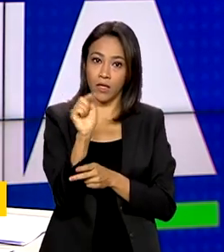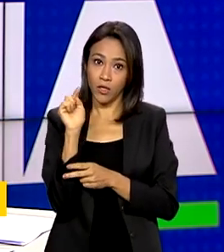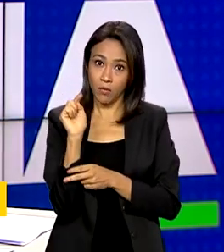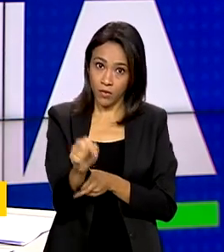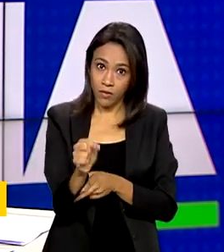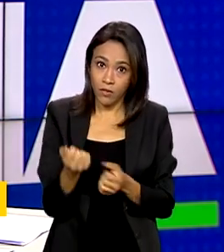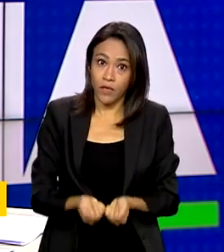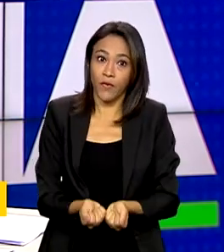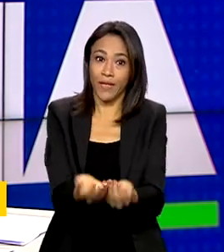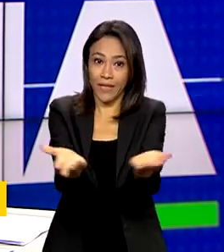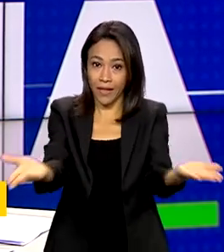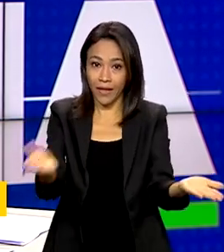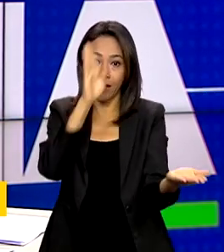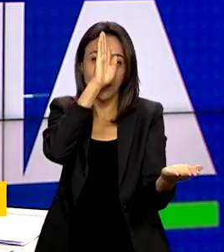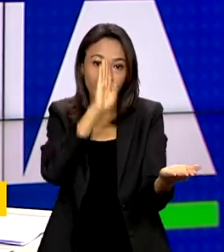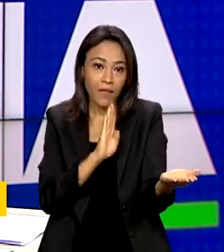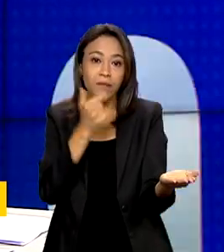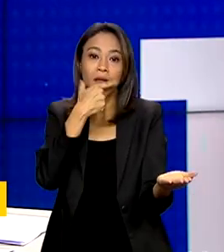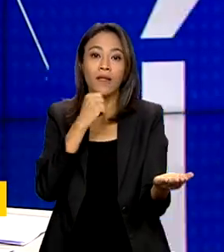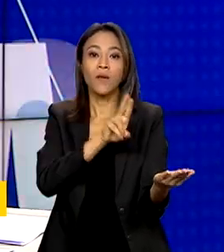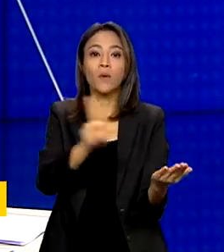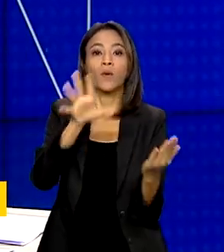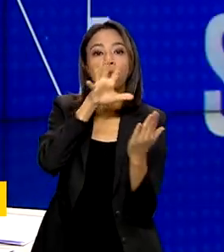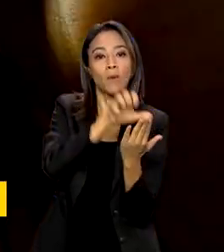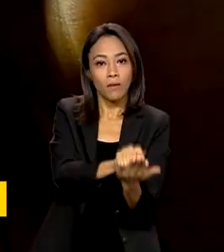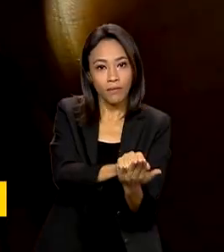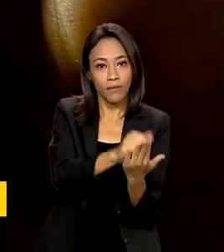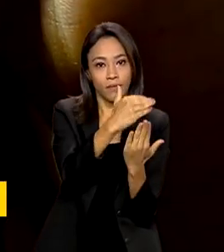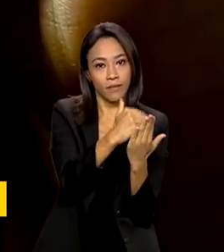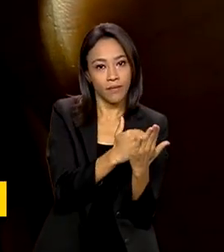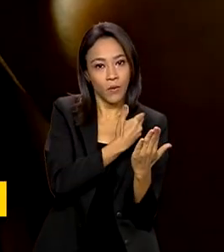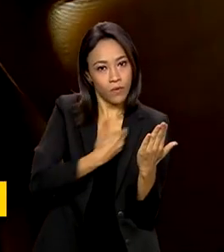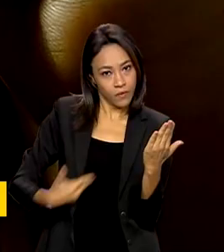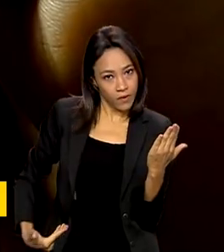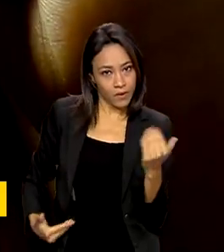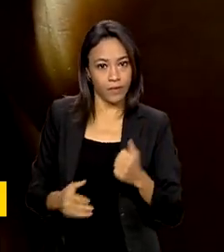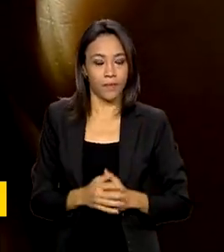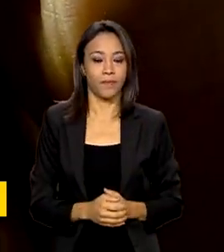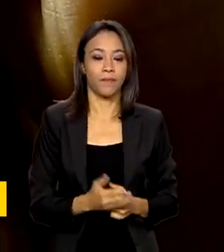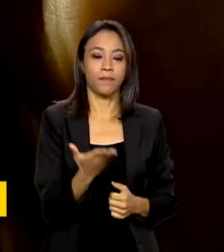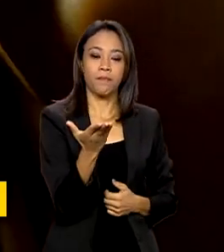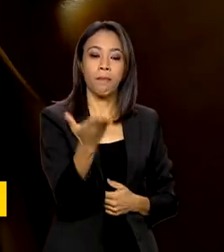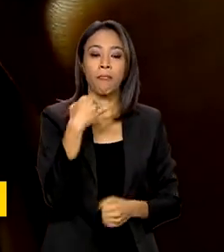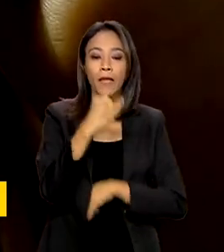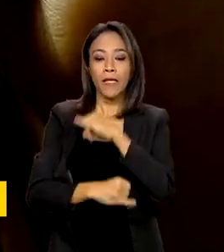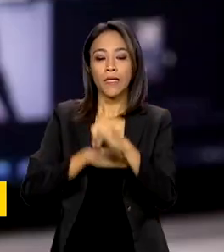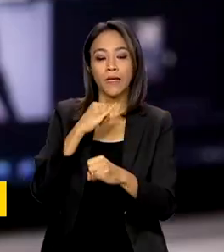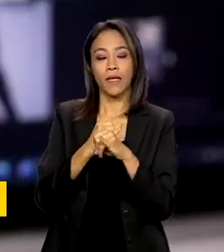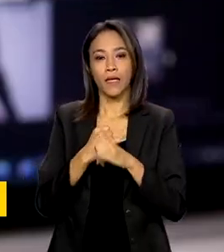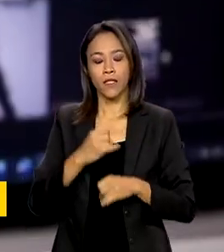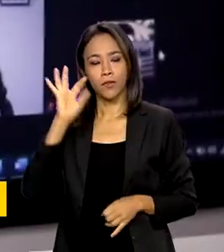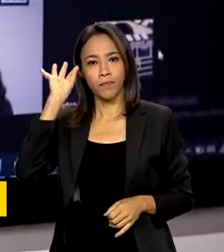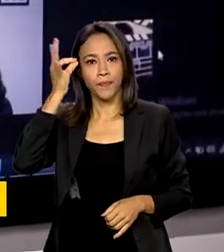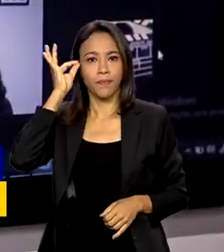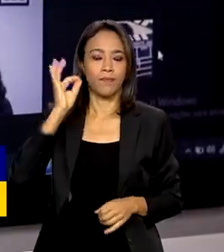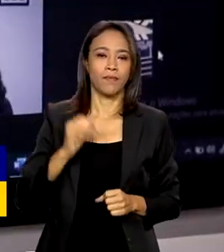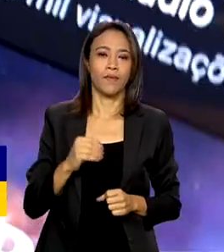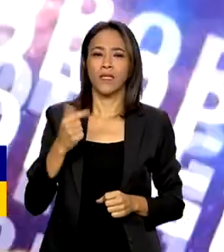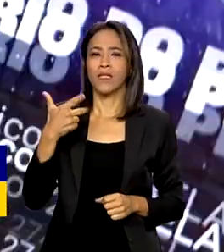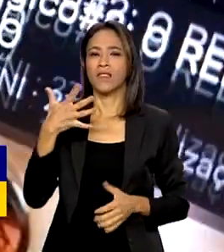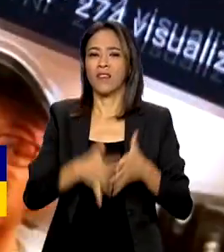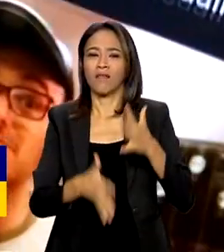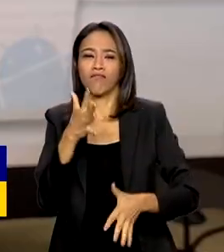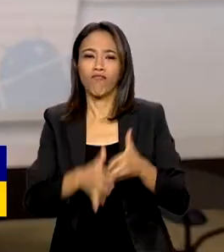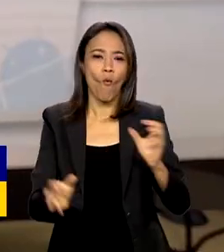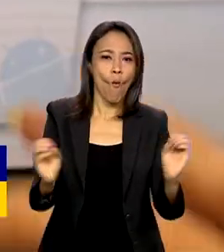graça para quem faz parte do Cadastro Único. Internet mais rápida, sem interferências